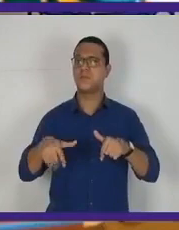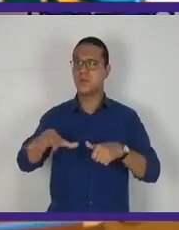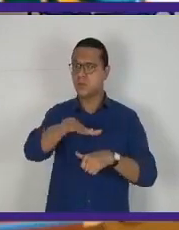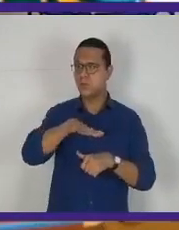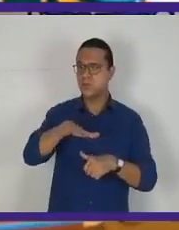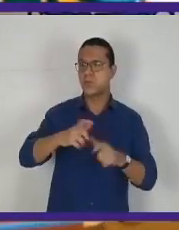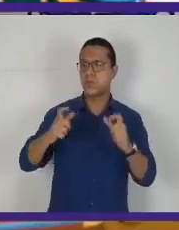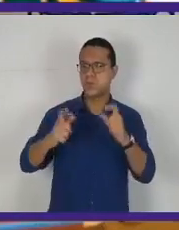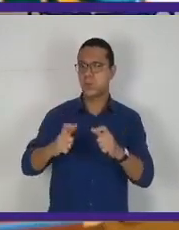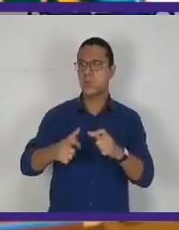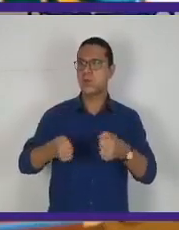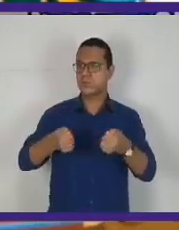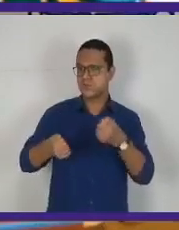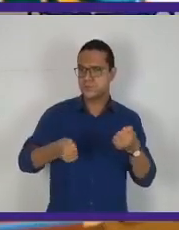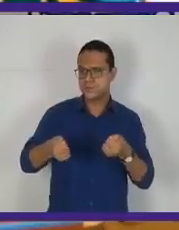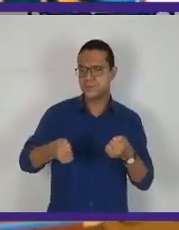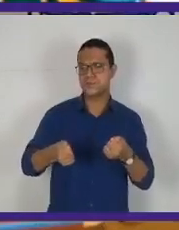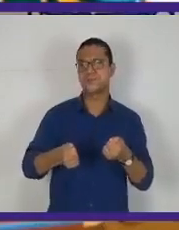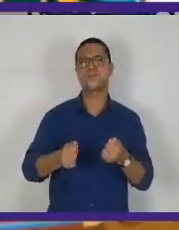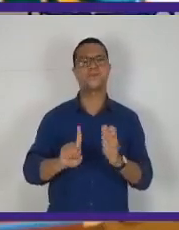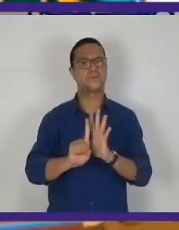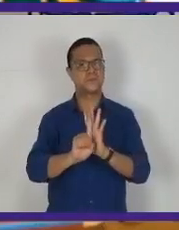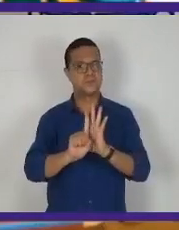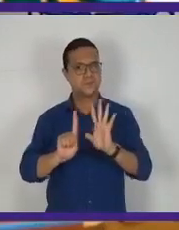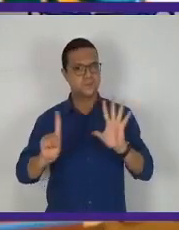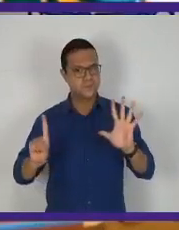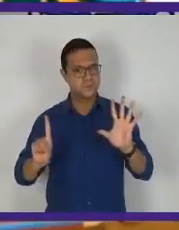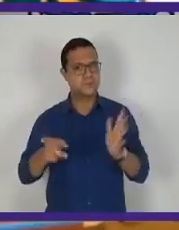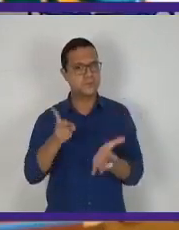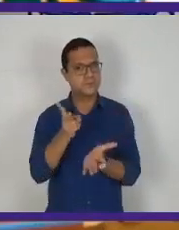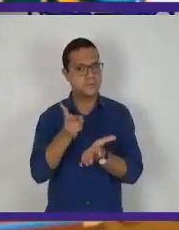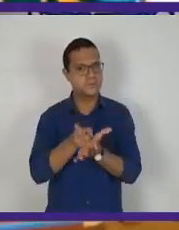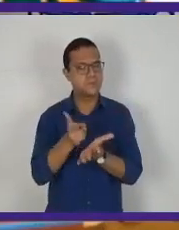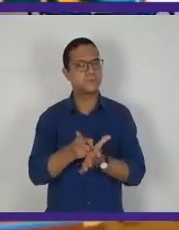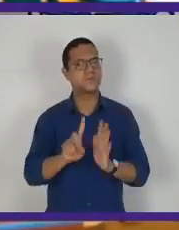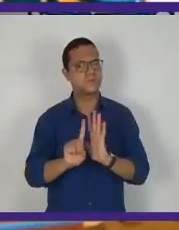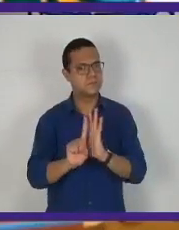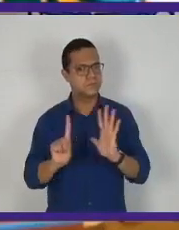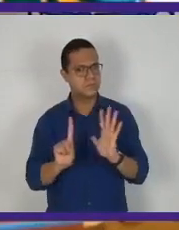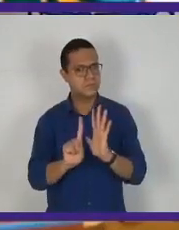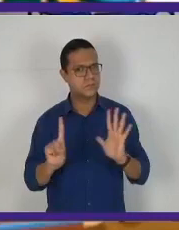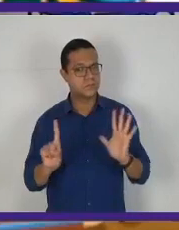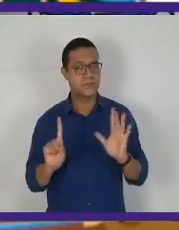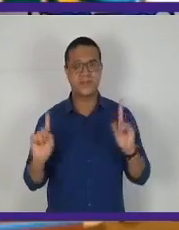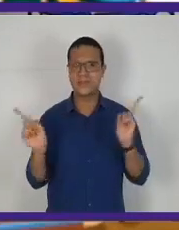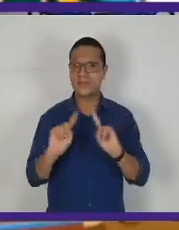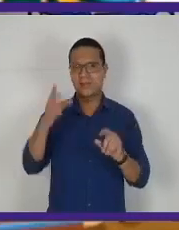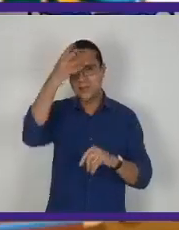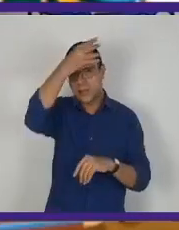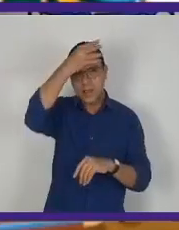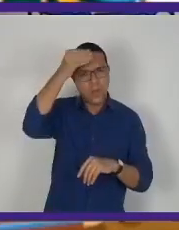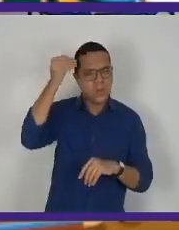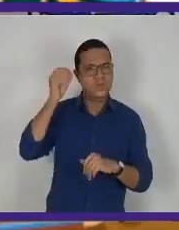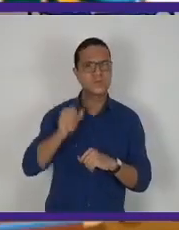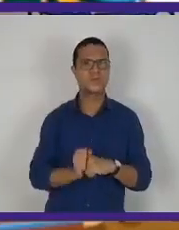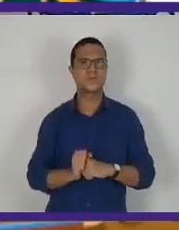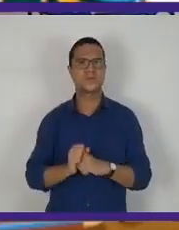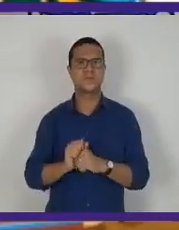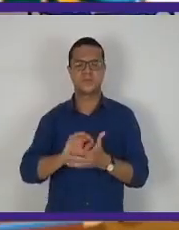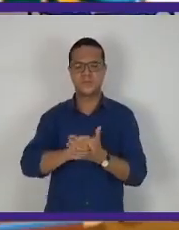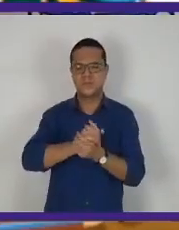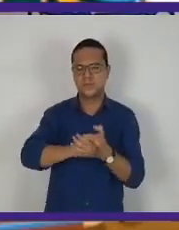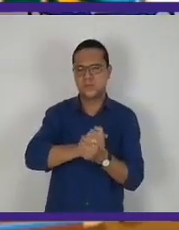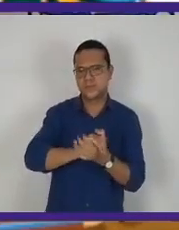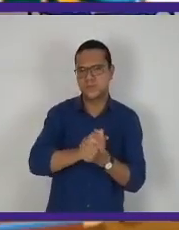controlado. Manter sempre o distanciamento social e não esquecer de higienizar